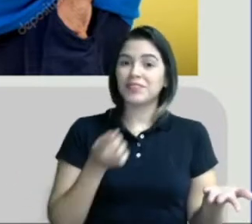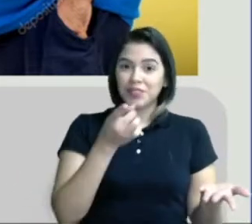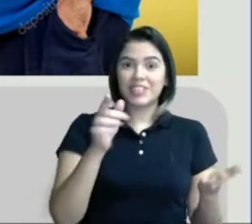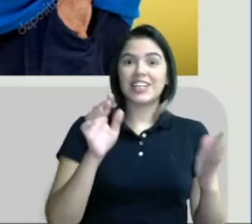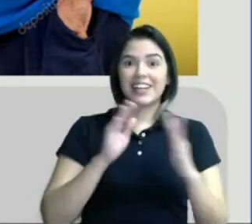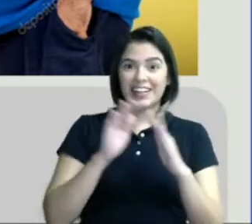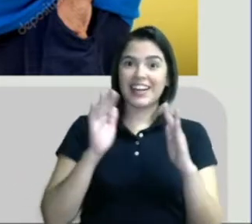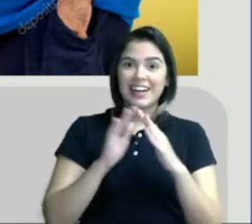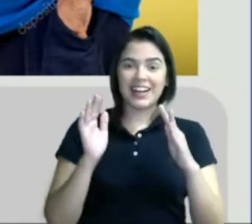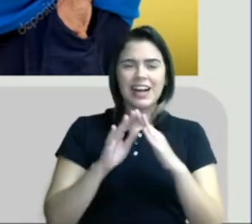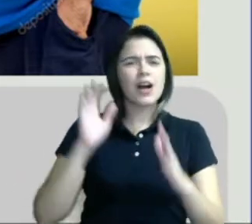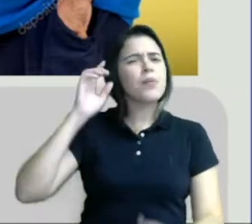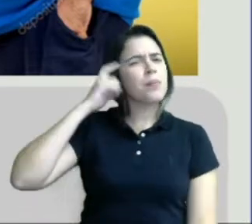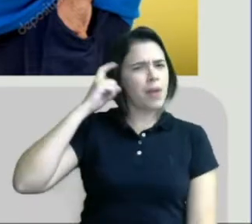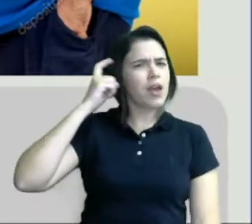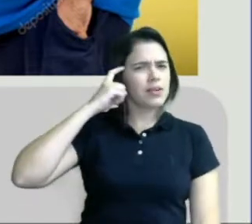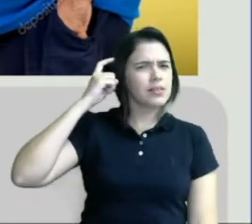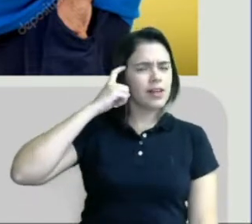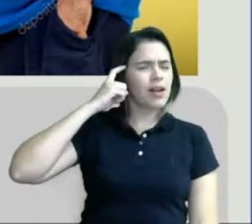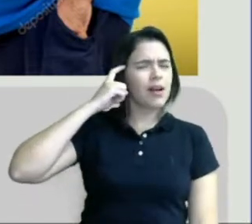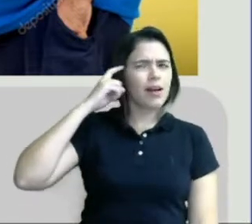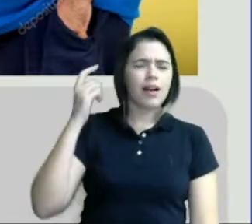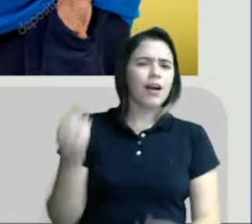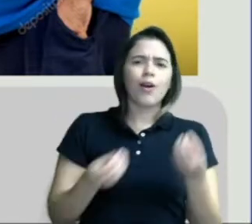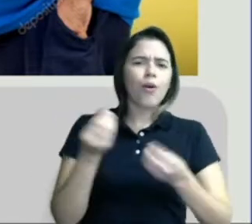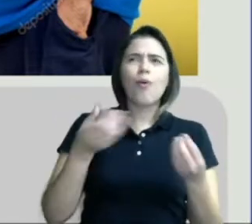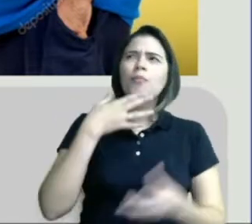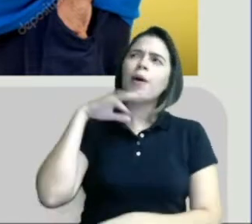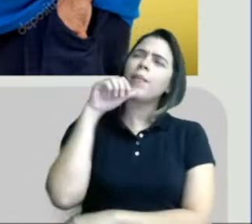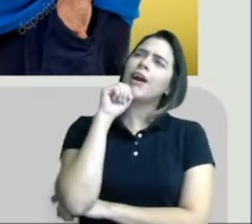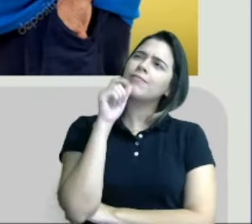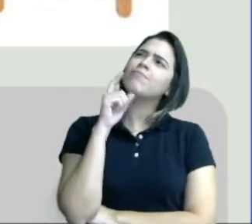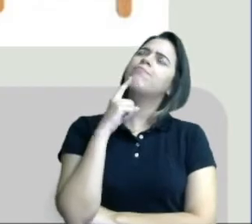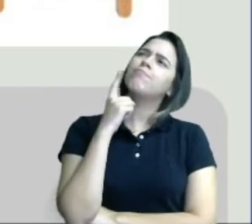casa? Pensa direitinho como é o seu pai.